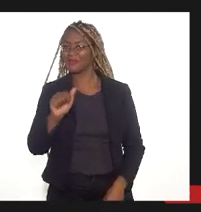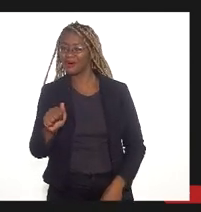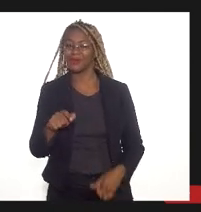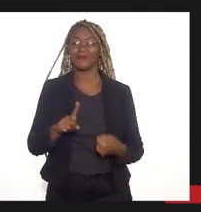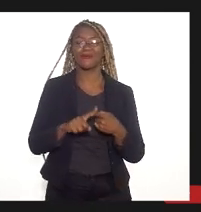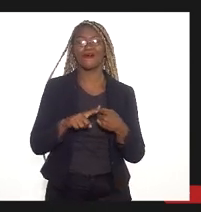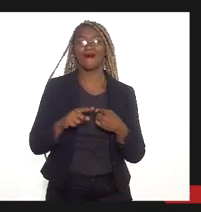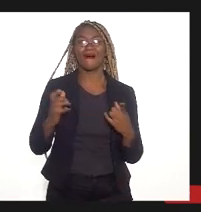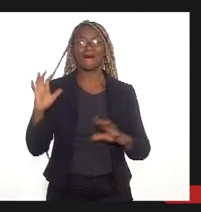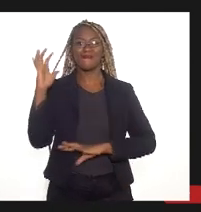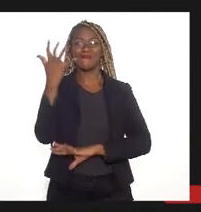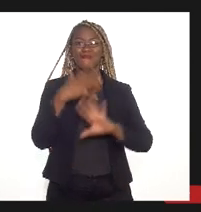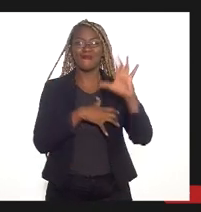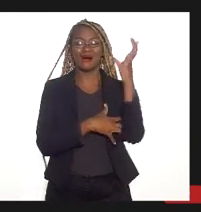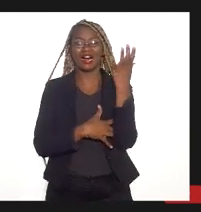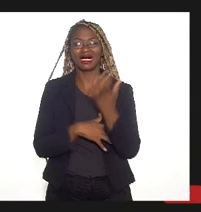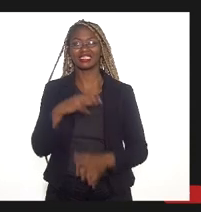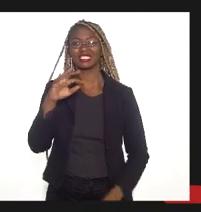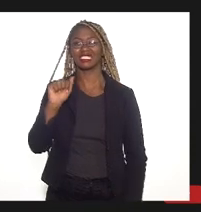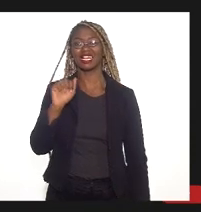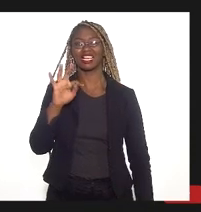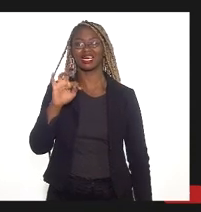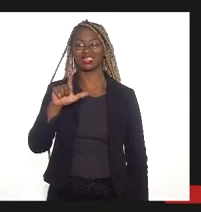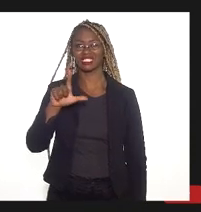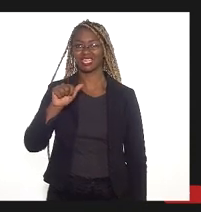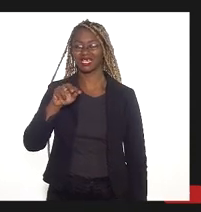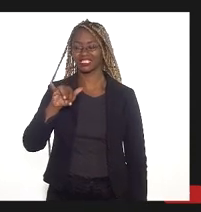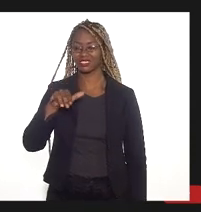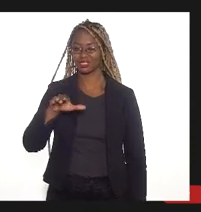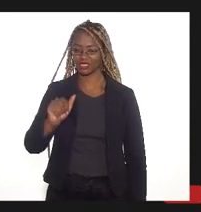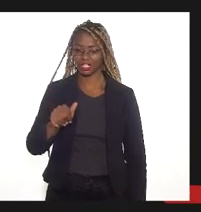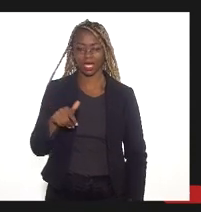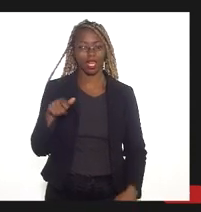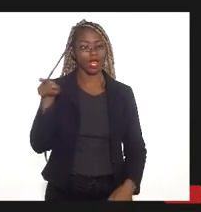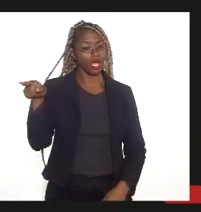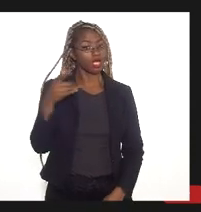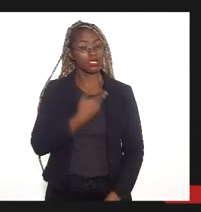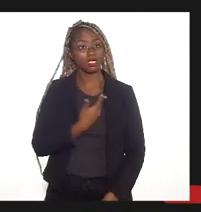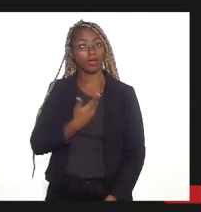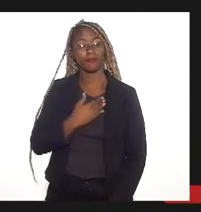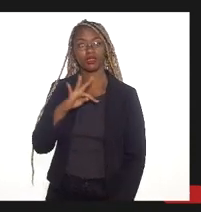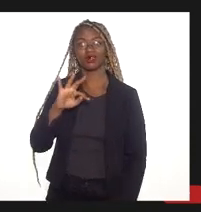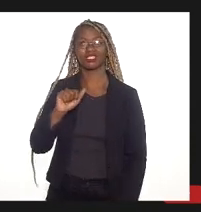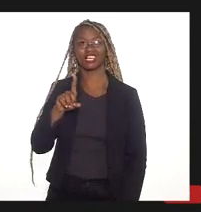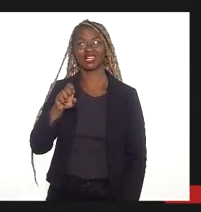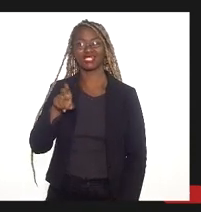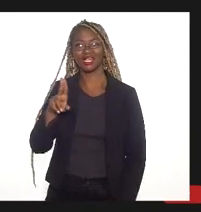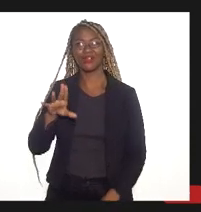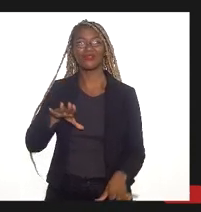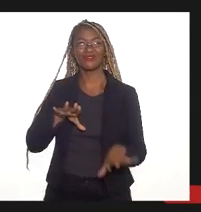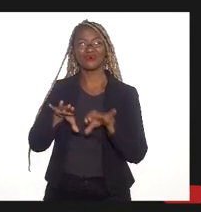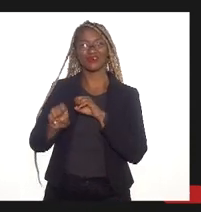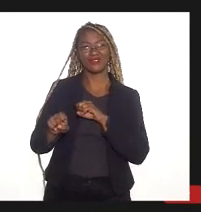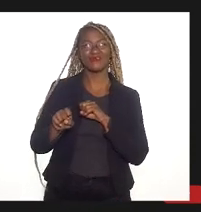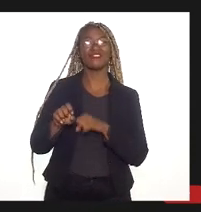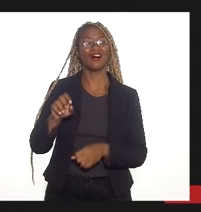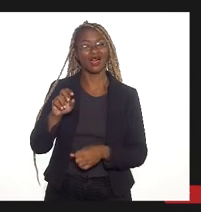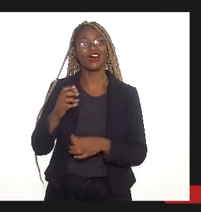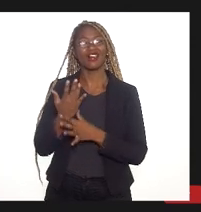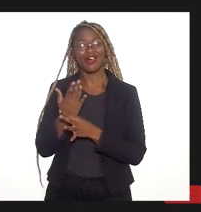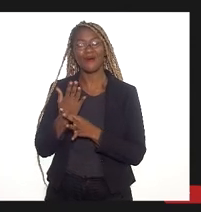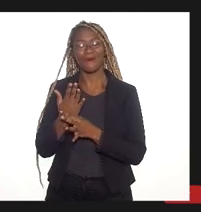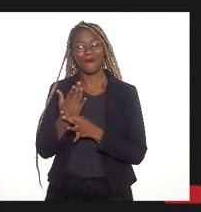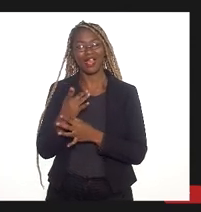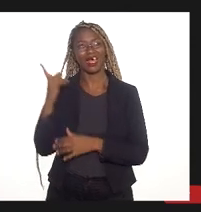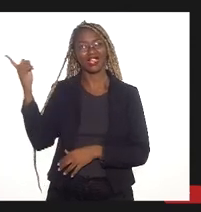Atlântica, capivara, capivara filmada esse mês para o nosso colega Tadeu, que fez geografia na UERJ-FEDEF. Enfim, é uma